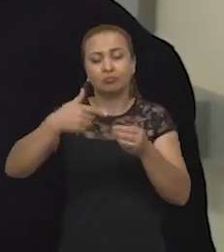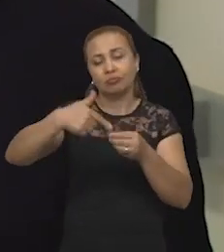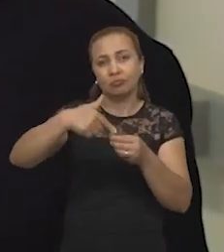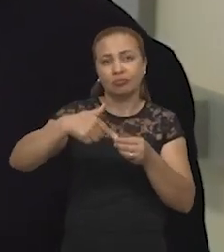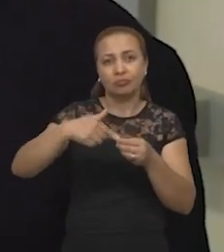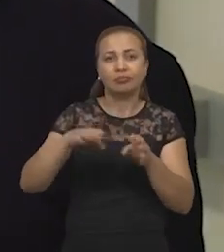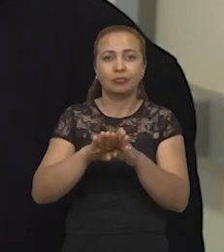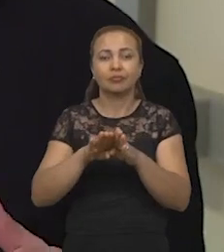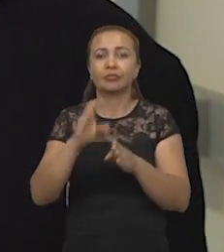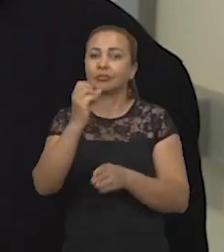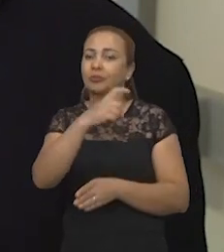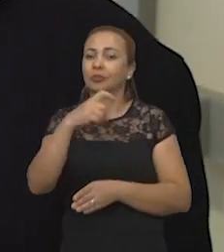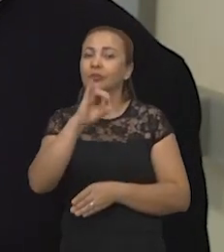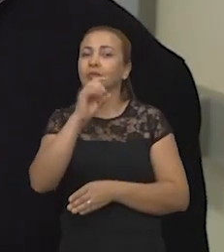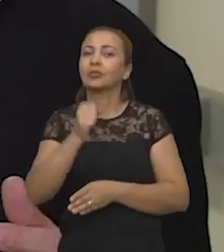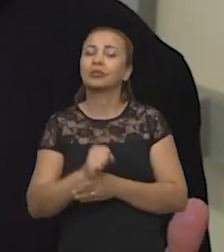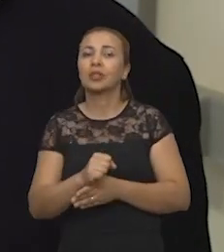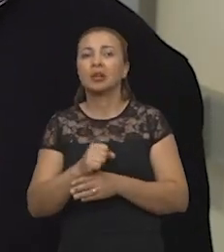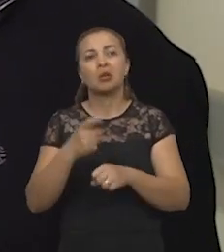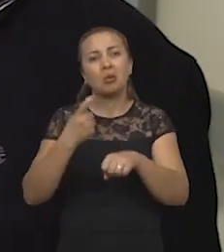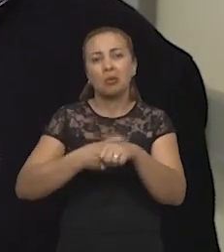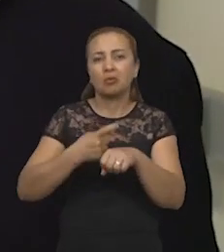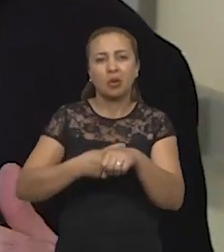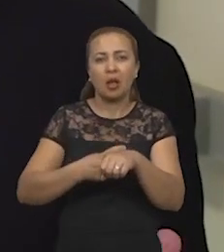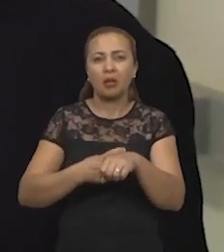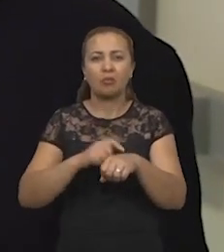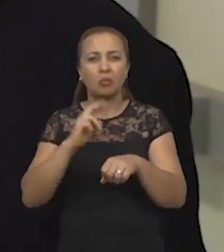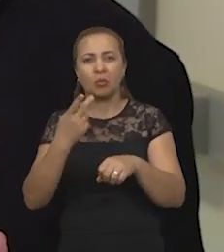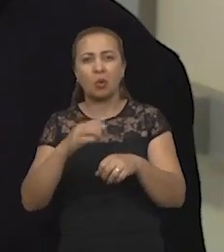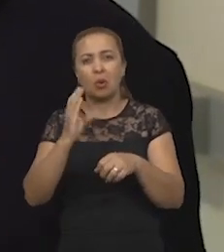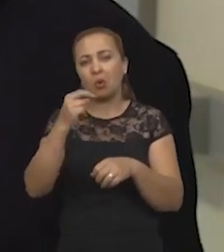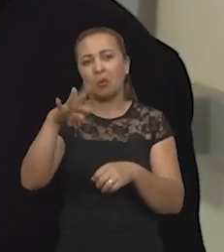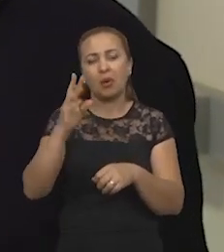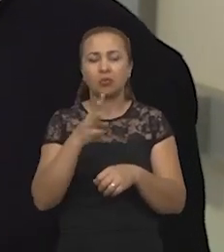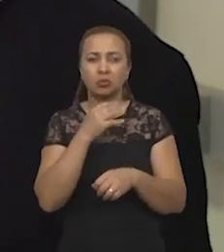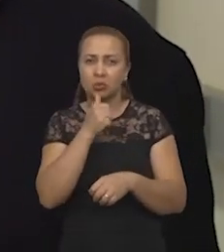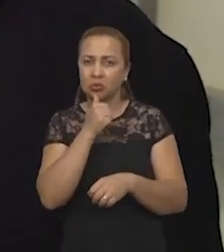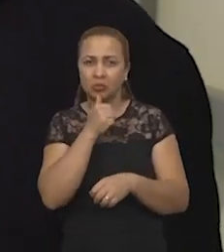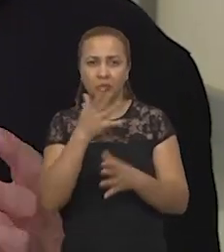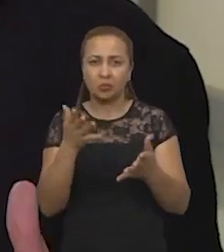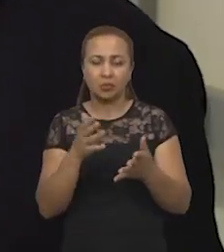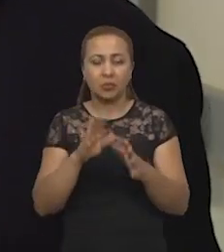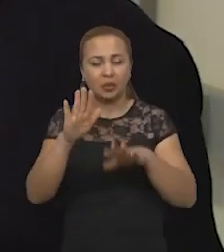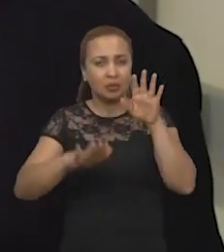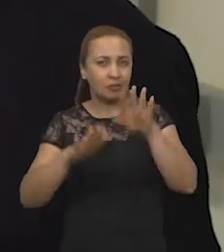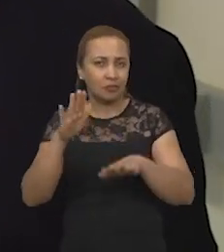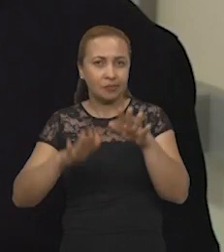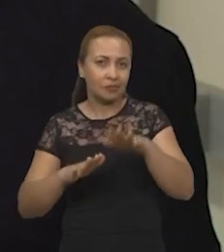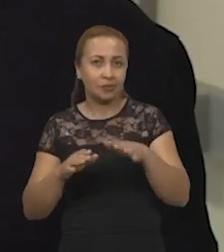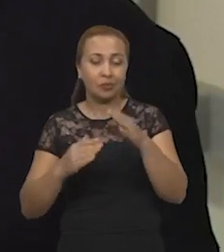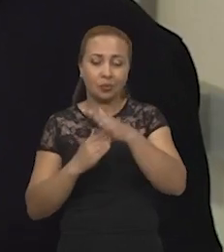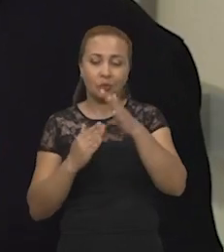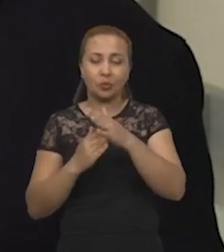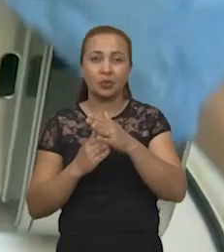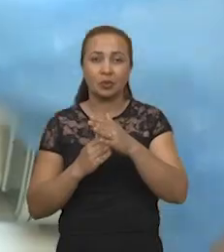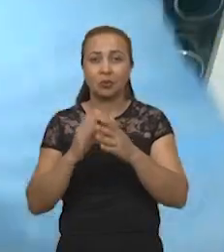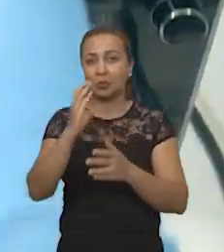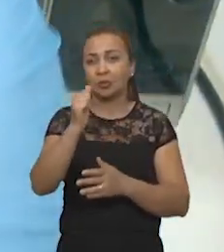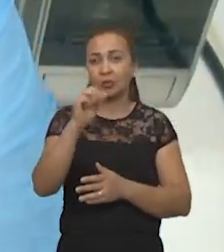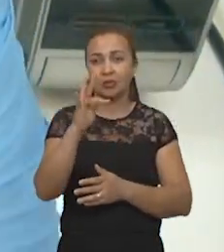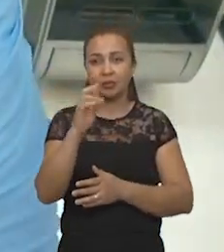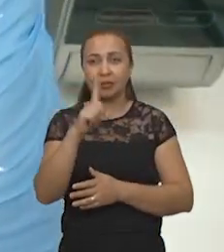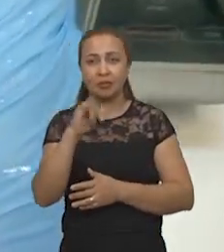oxidante, uma fonte, por exemplo, de alumínio, de níquel, de ferro, de cobalto, por exemplo, dependendo do tipo do catalisador.